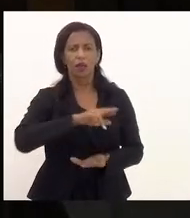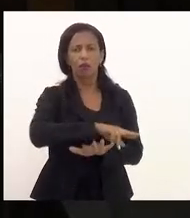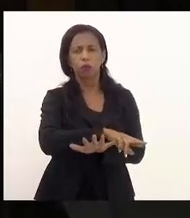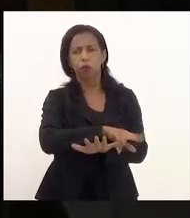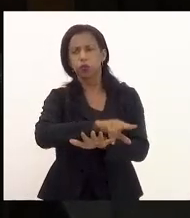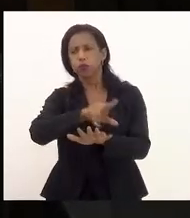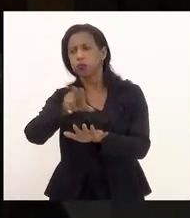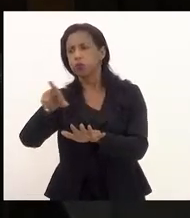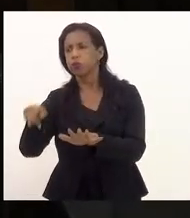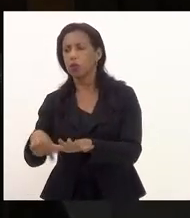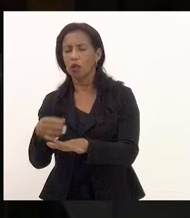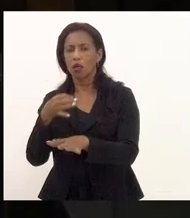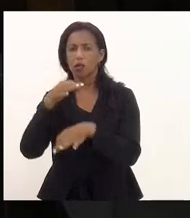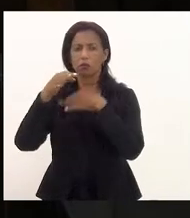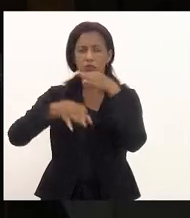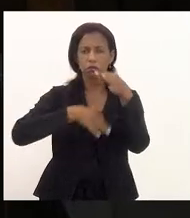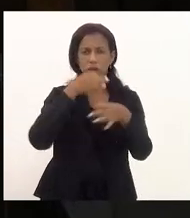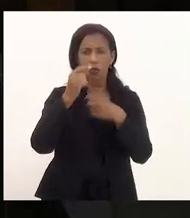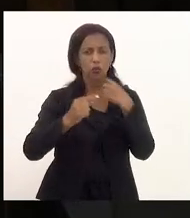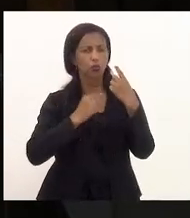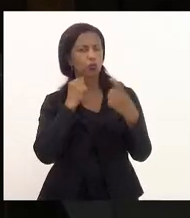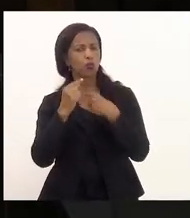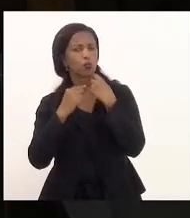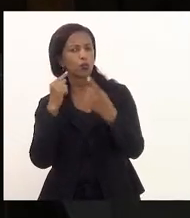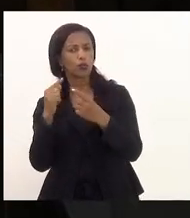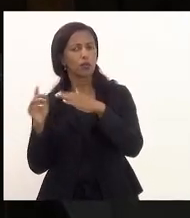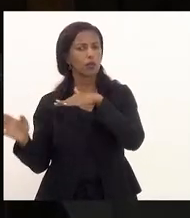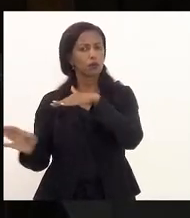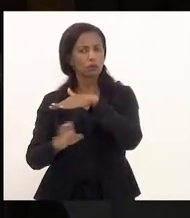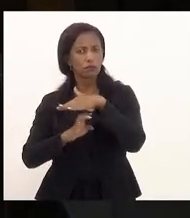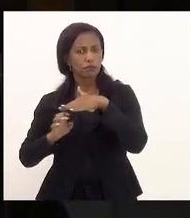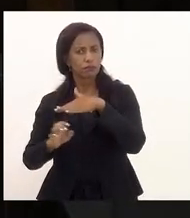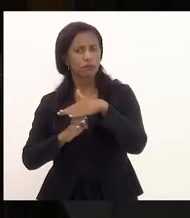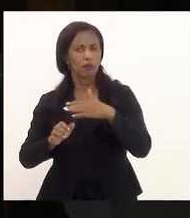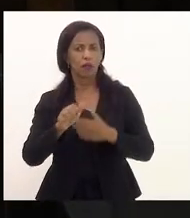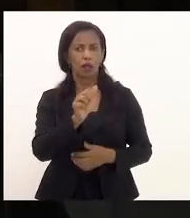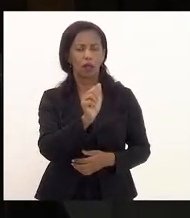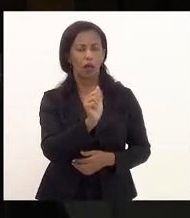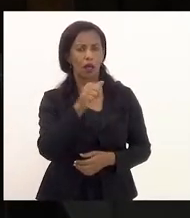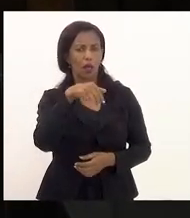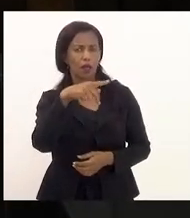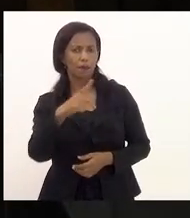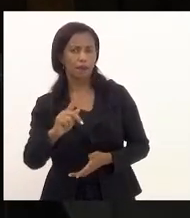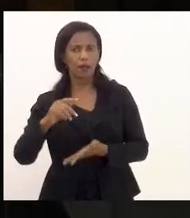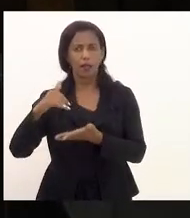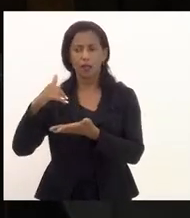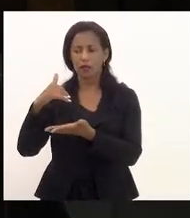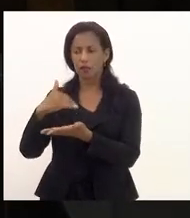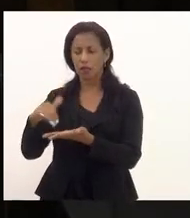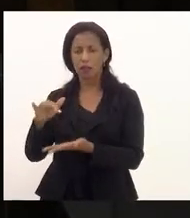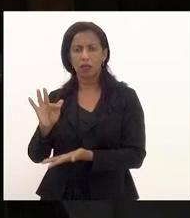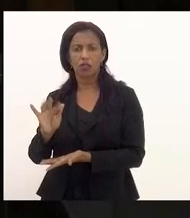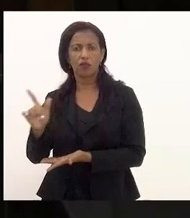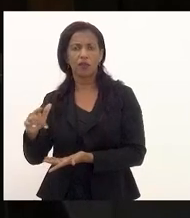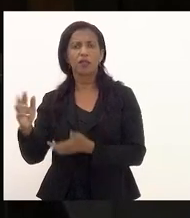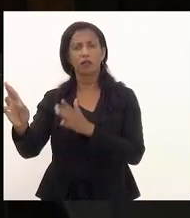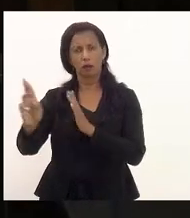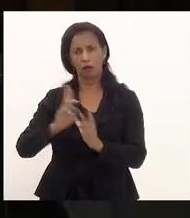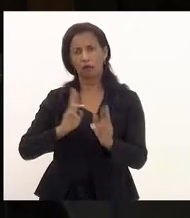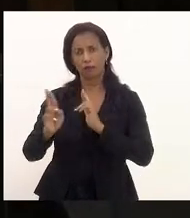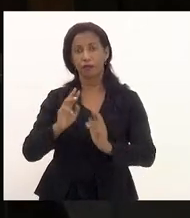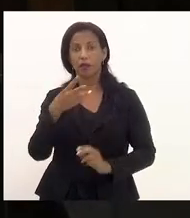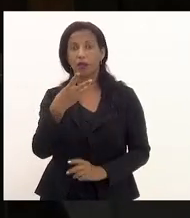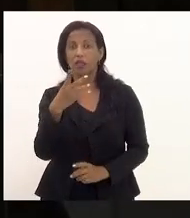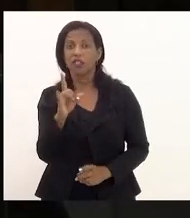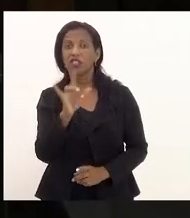questões e que as concessionárias a NP e a Secretaria de Fazenda responderam. Então, esses